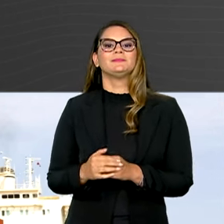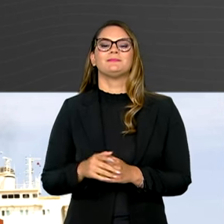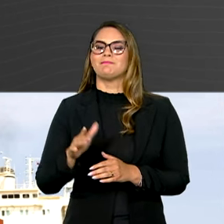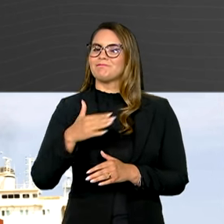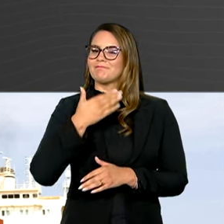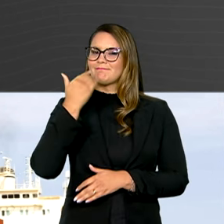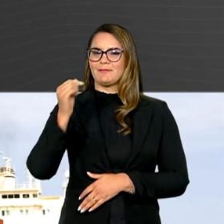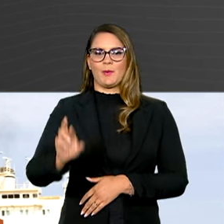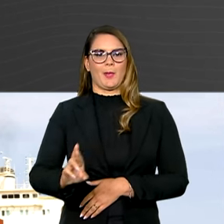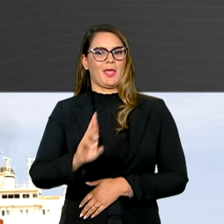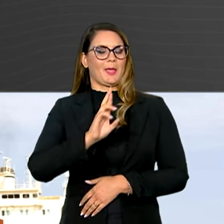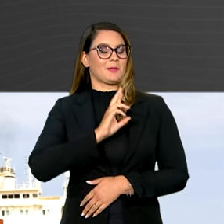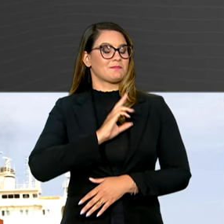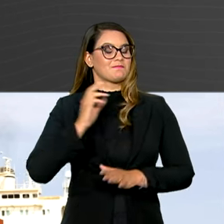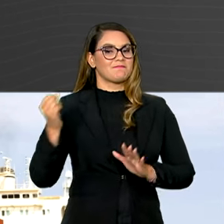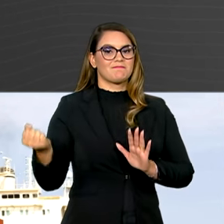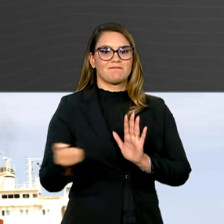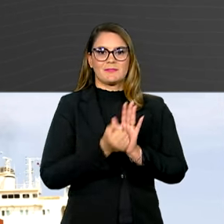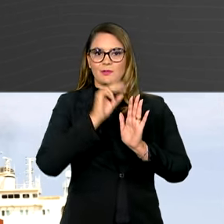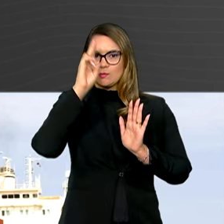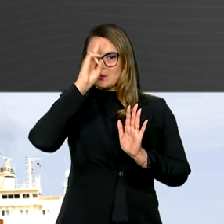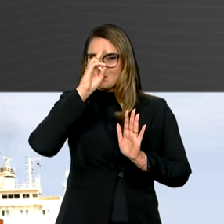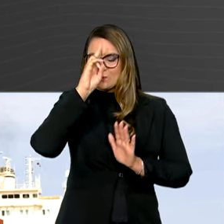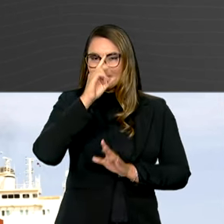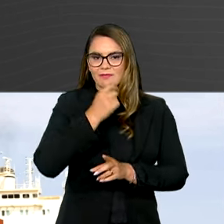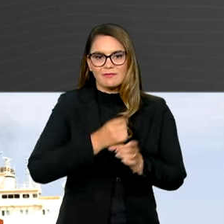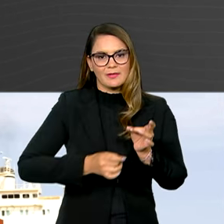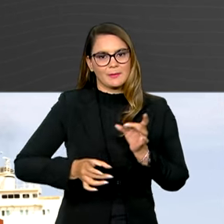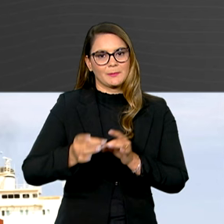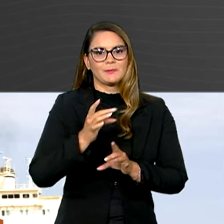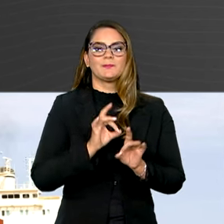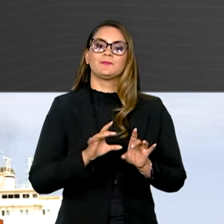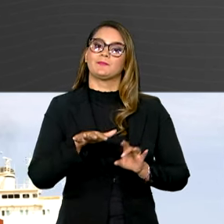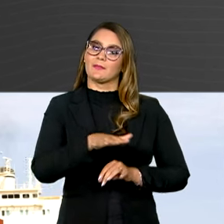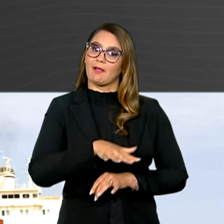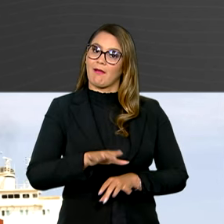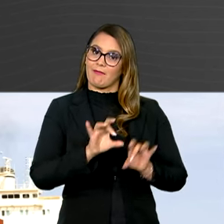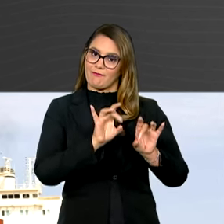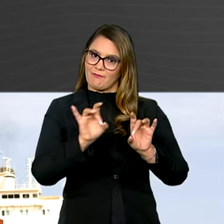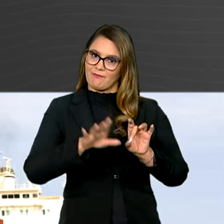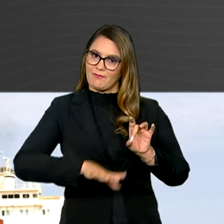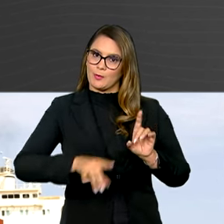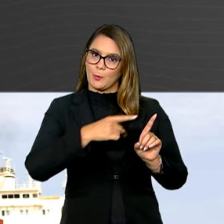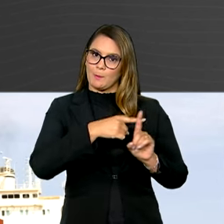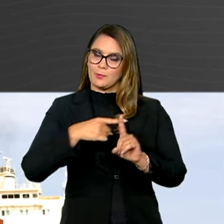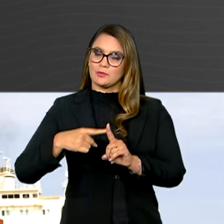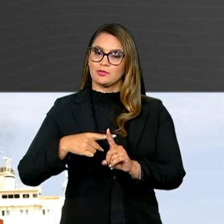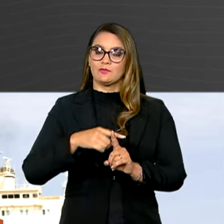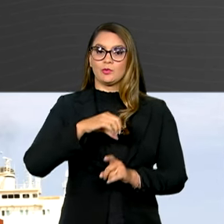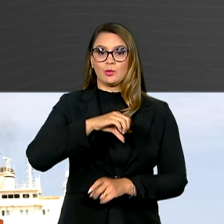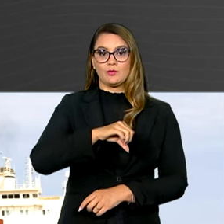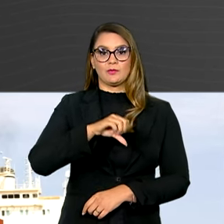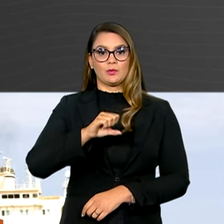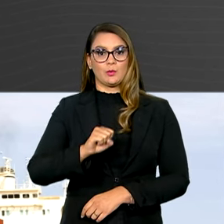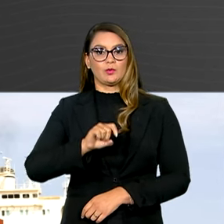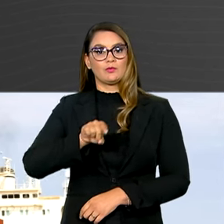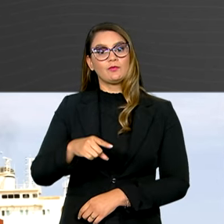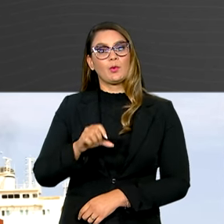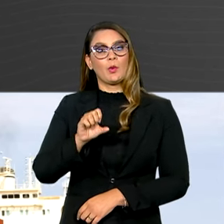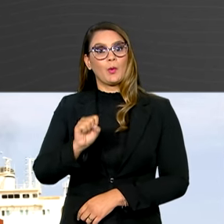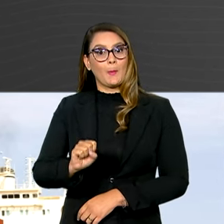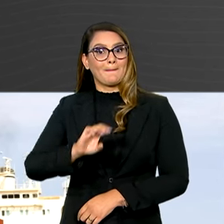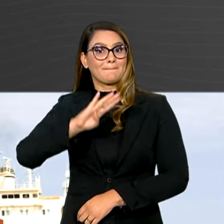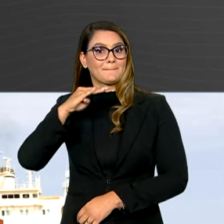melhor resultado da série histórica da balança comercial. No saldo comercial, o resultado positivo foi de US 98,8